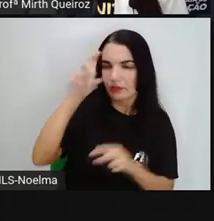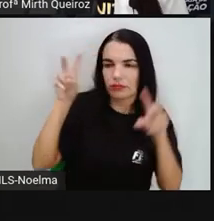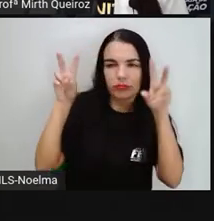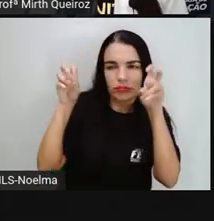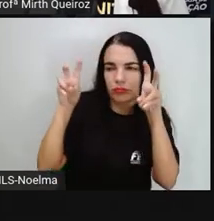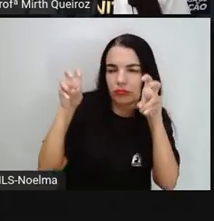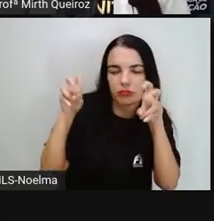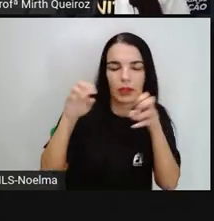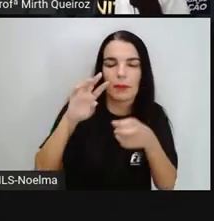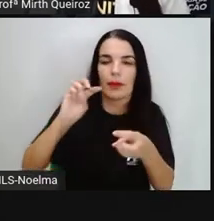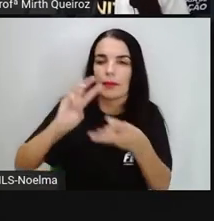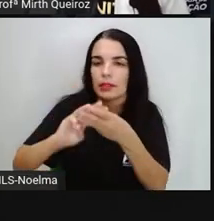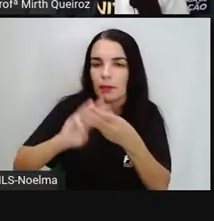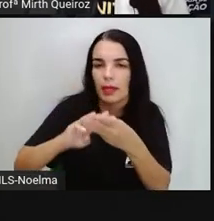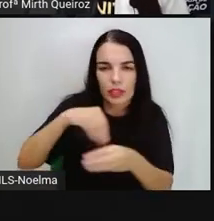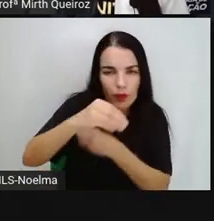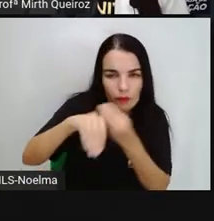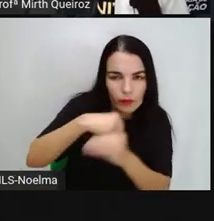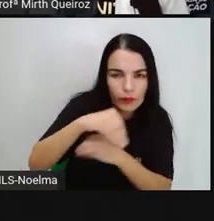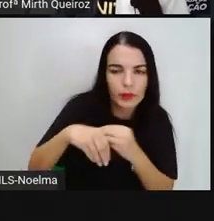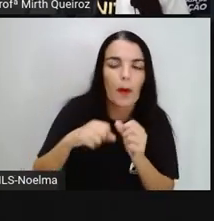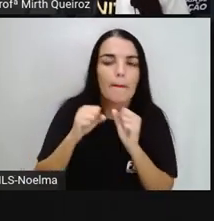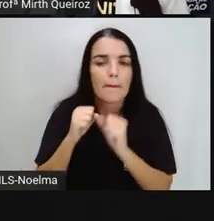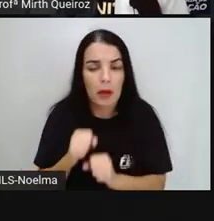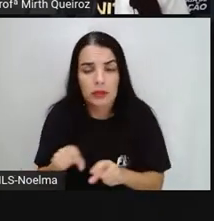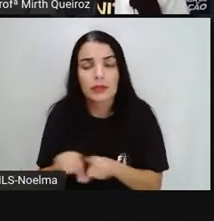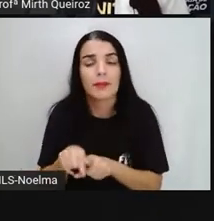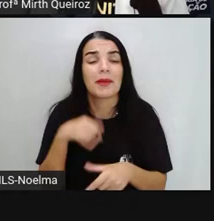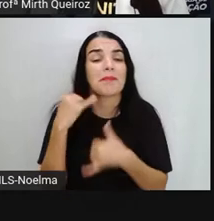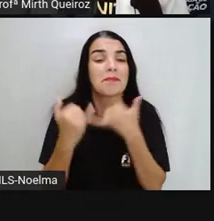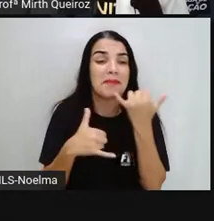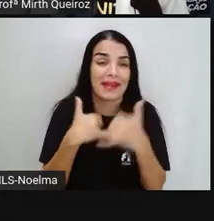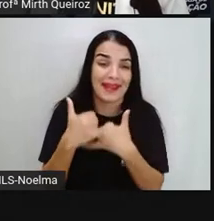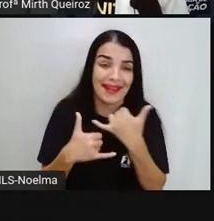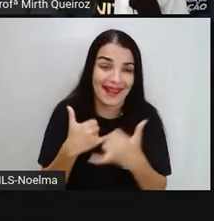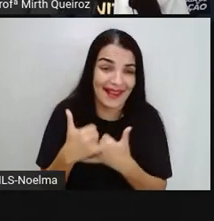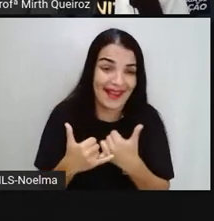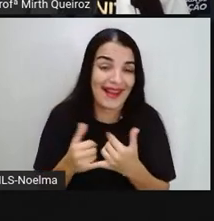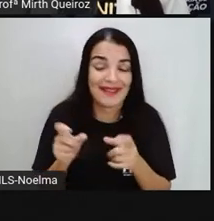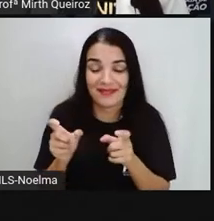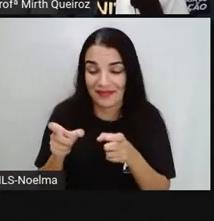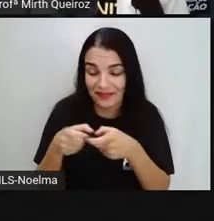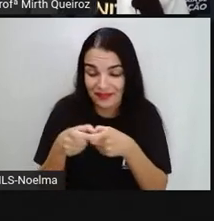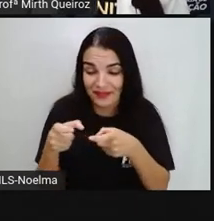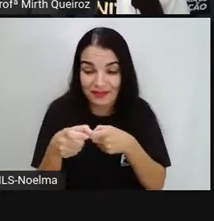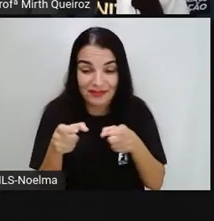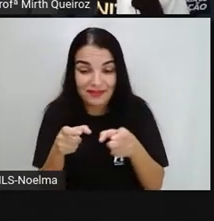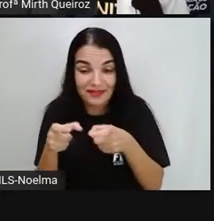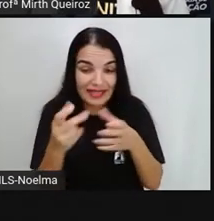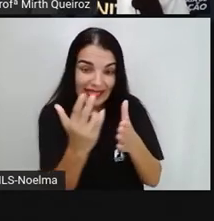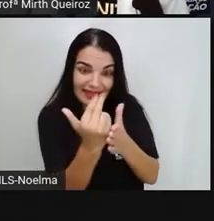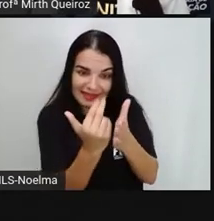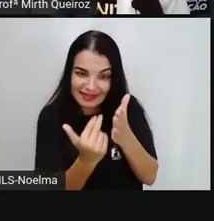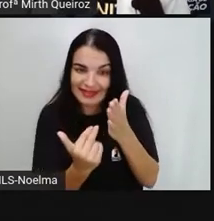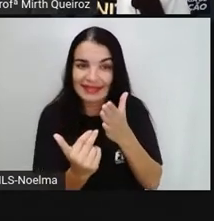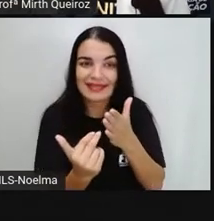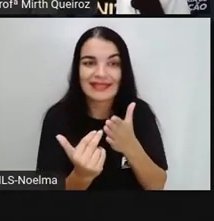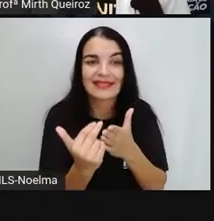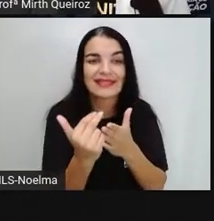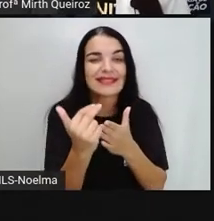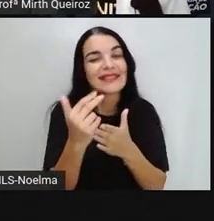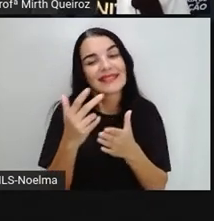à matemática, a gente pode utilizar o tangrã para se divertir também, para ir formando aí figuras geométricas.